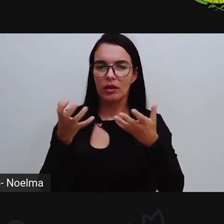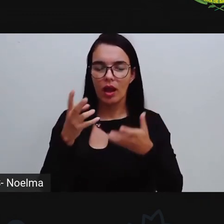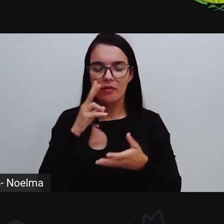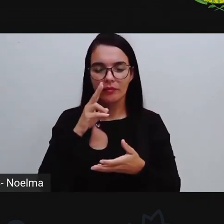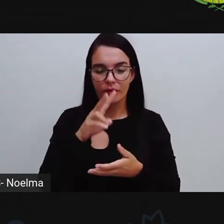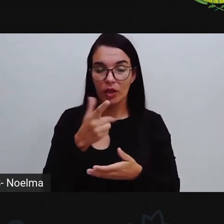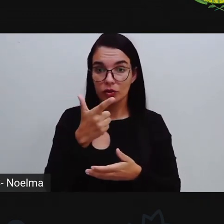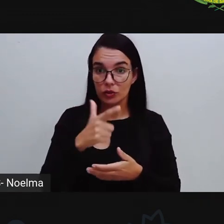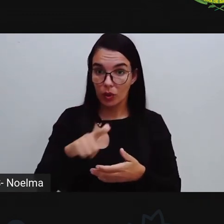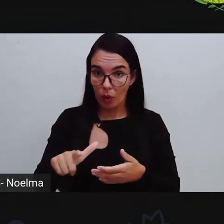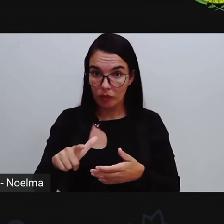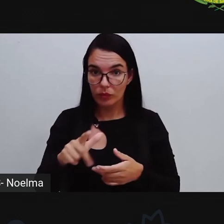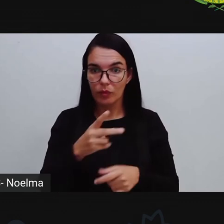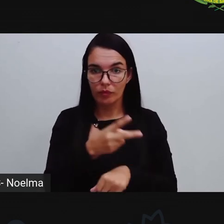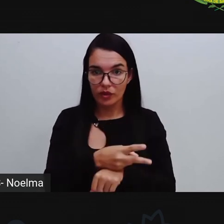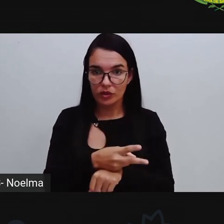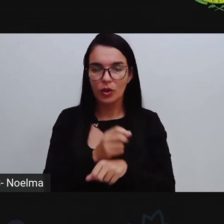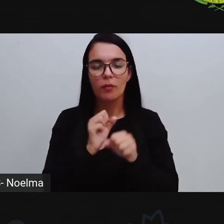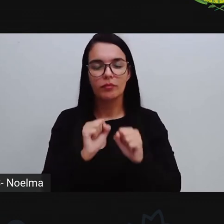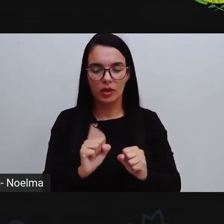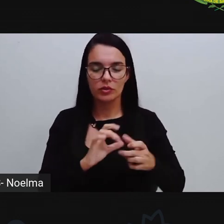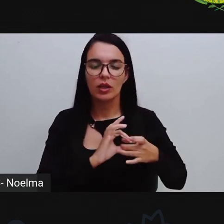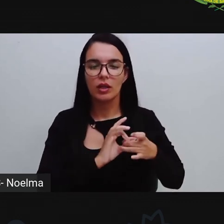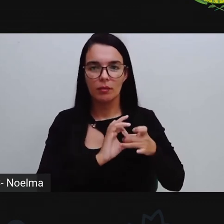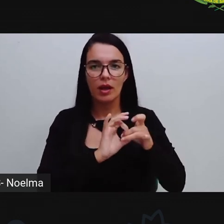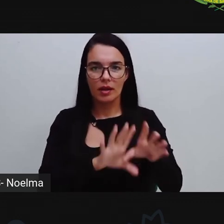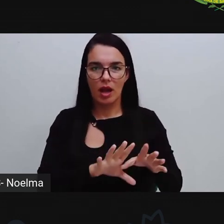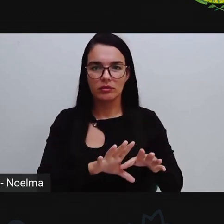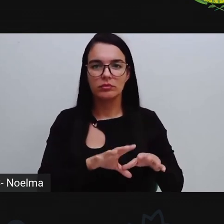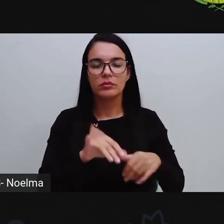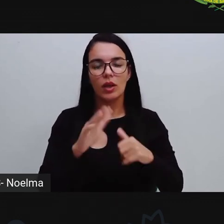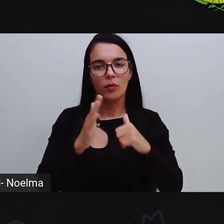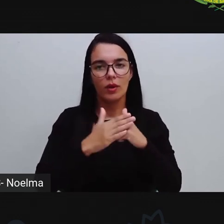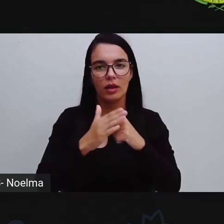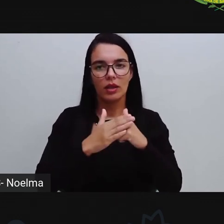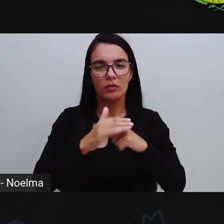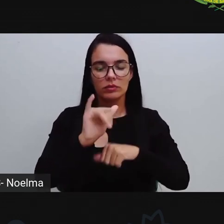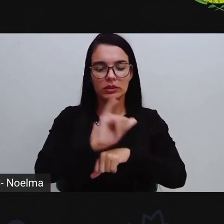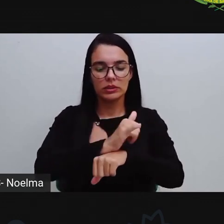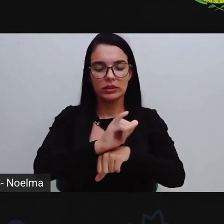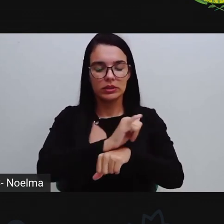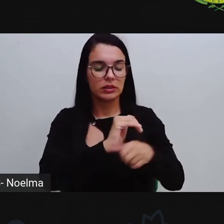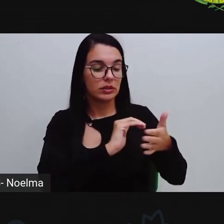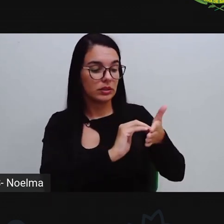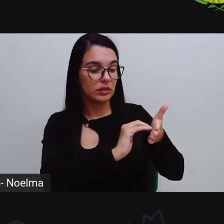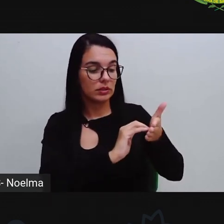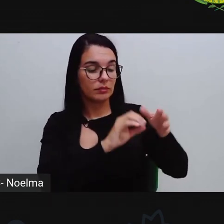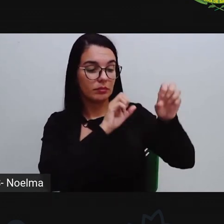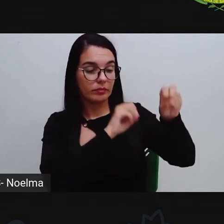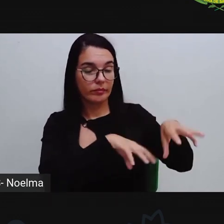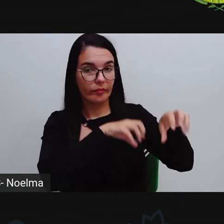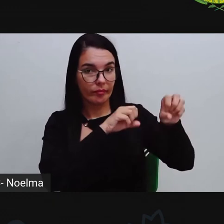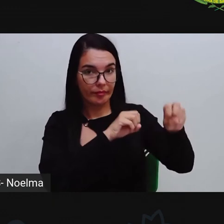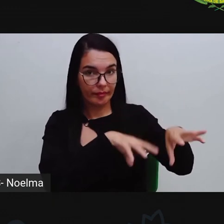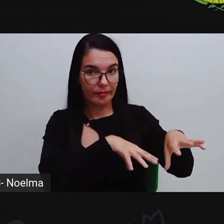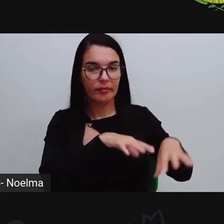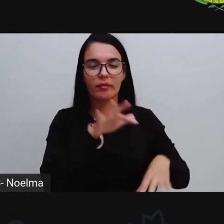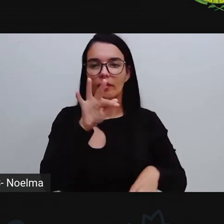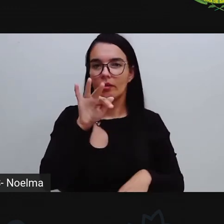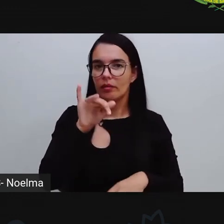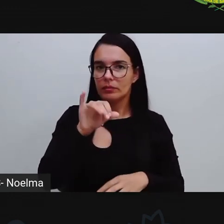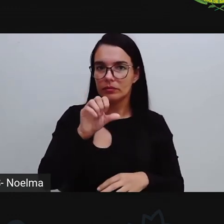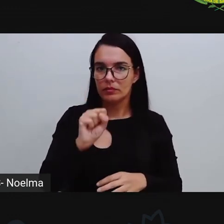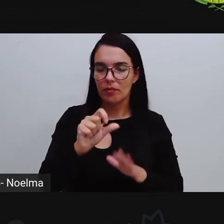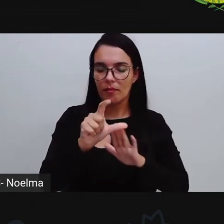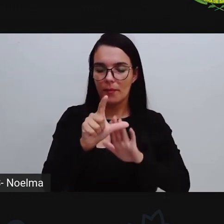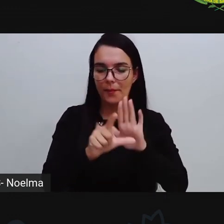assistir esse vídeo novamente, ele está disponível lá no nosso canal da Seduc de Feira de Santana, o nosso canal do YouTube, na